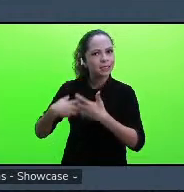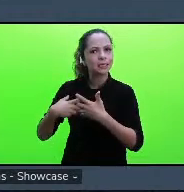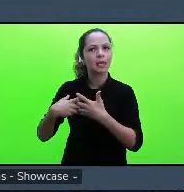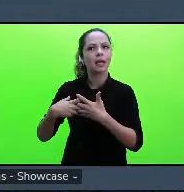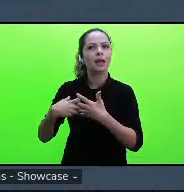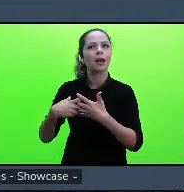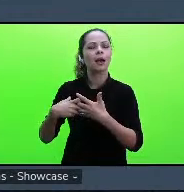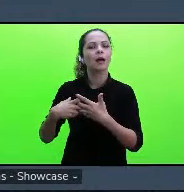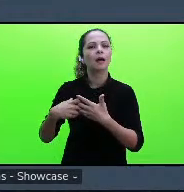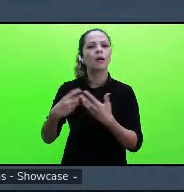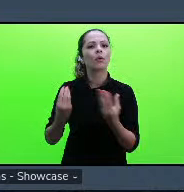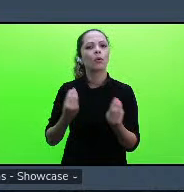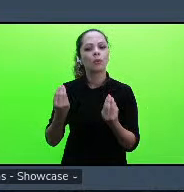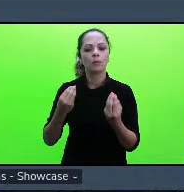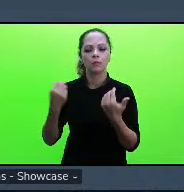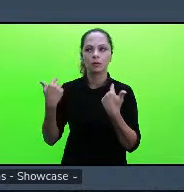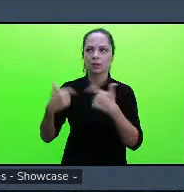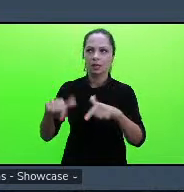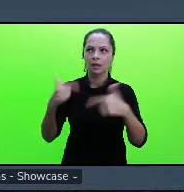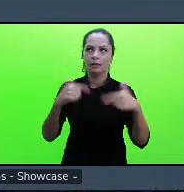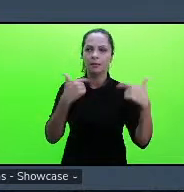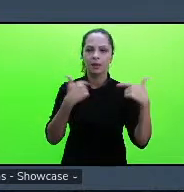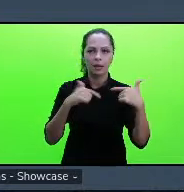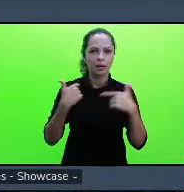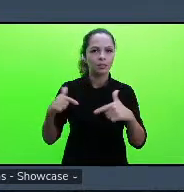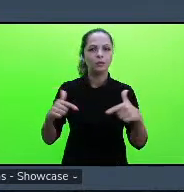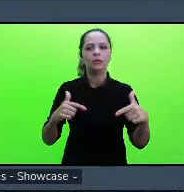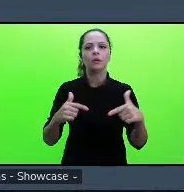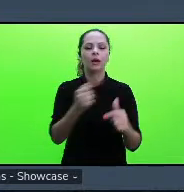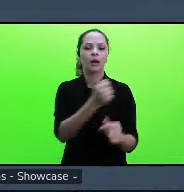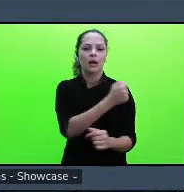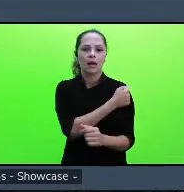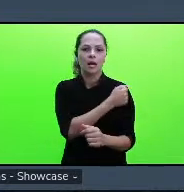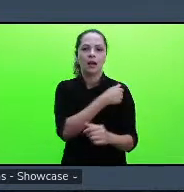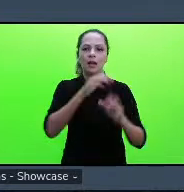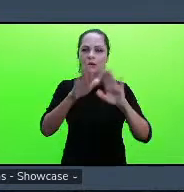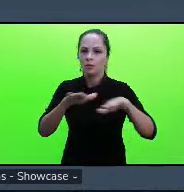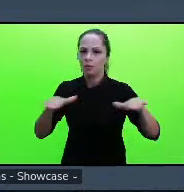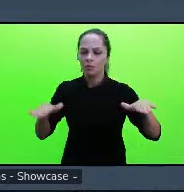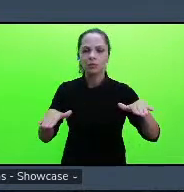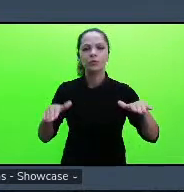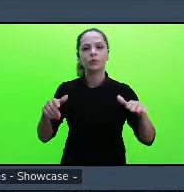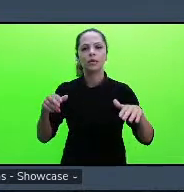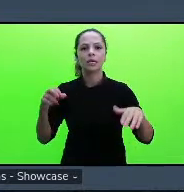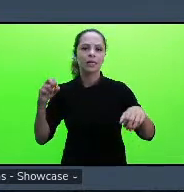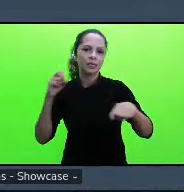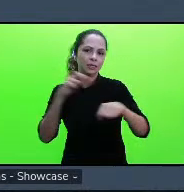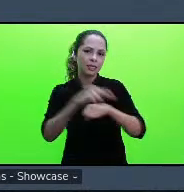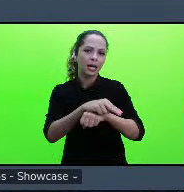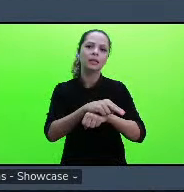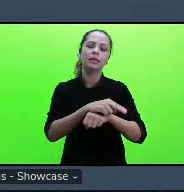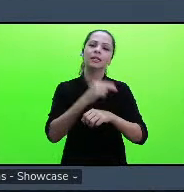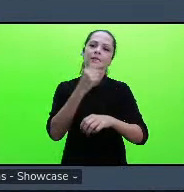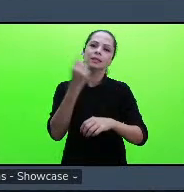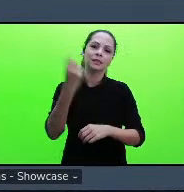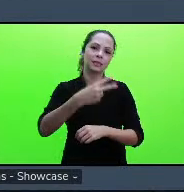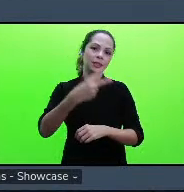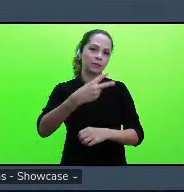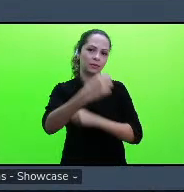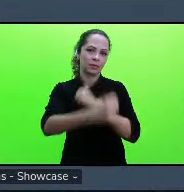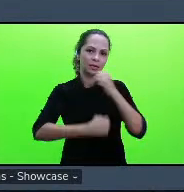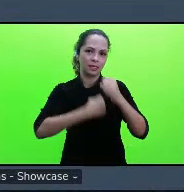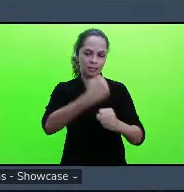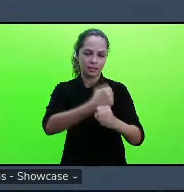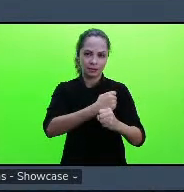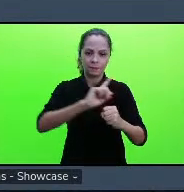trabalho com os alunos na entrada do do segundo ano no ano seguinte para comparar se o ambiente